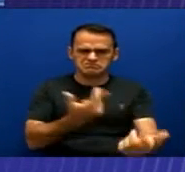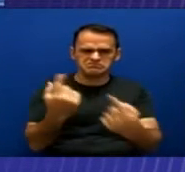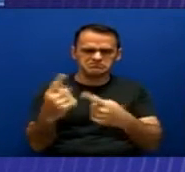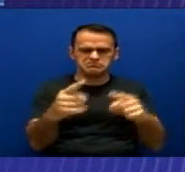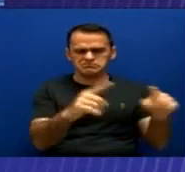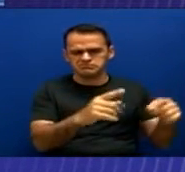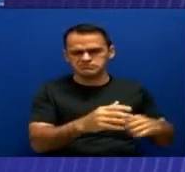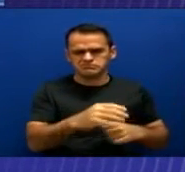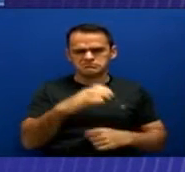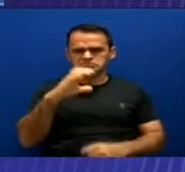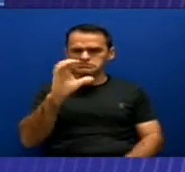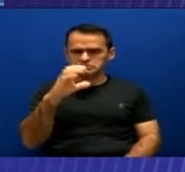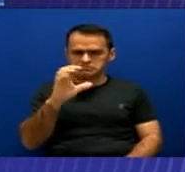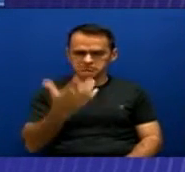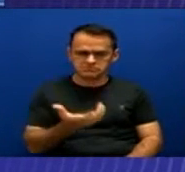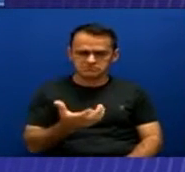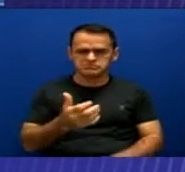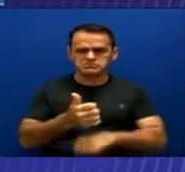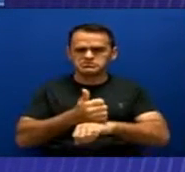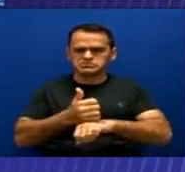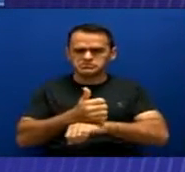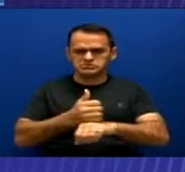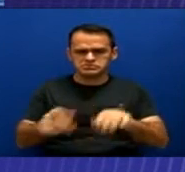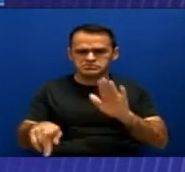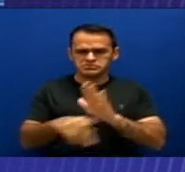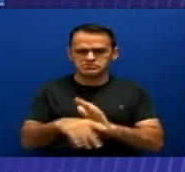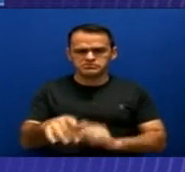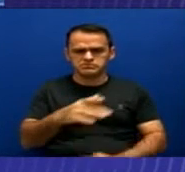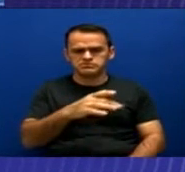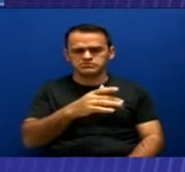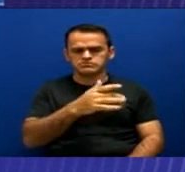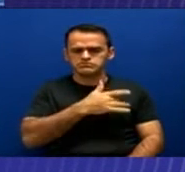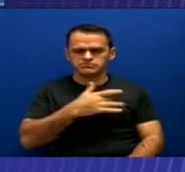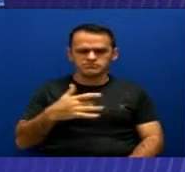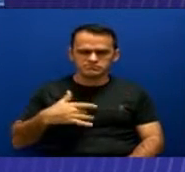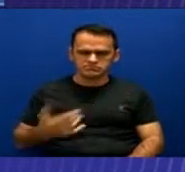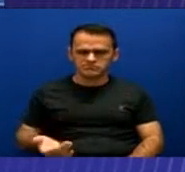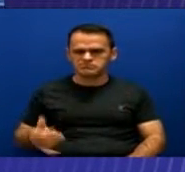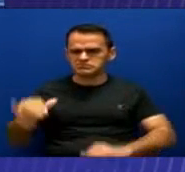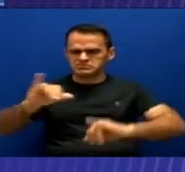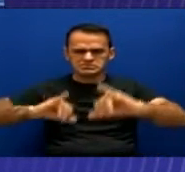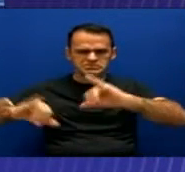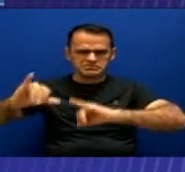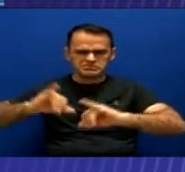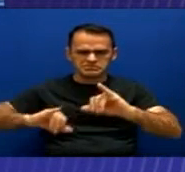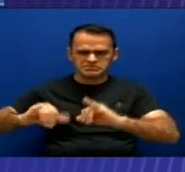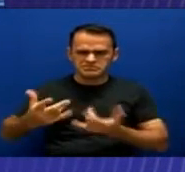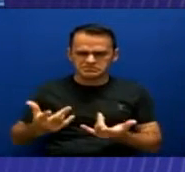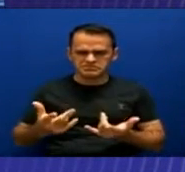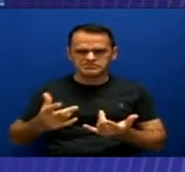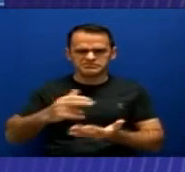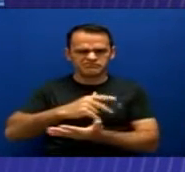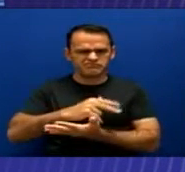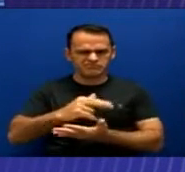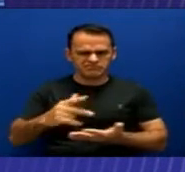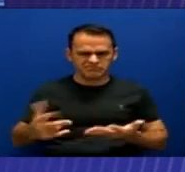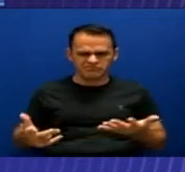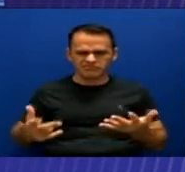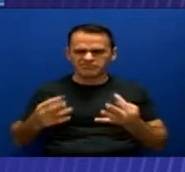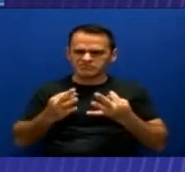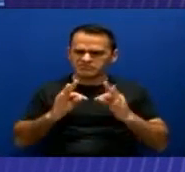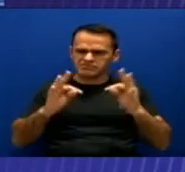agrupam cientistas, profissionais de saúde, clínicas multidisciplinares, área jurídica,